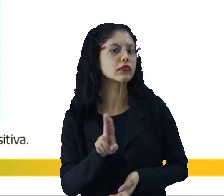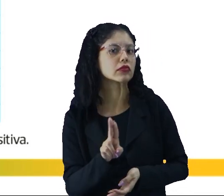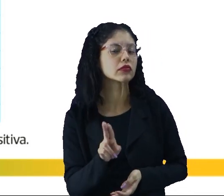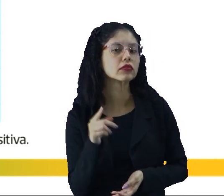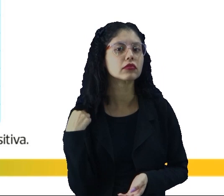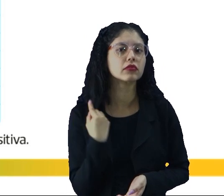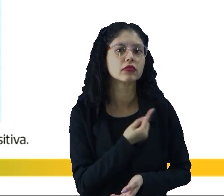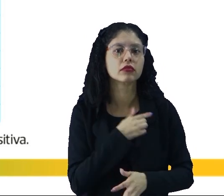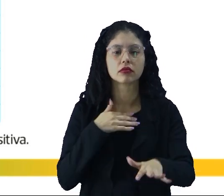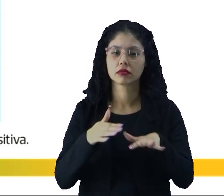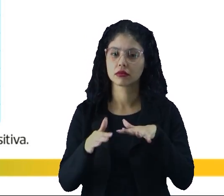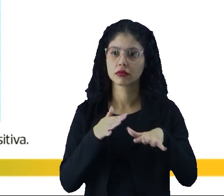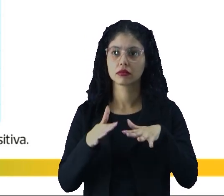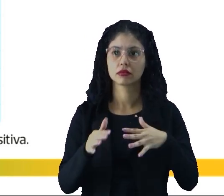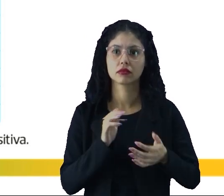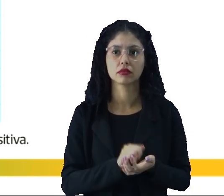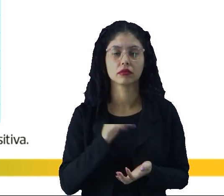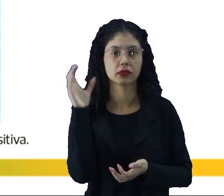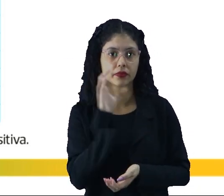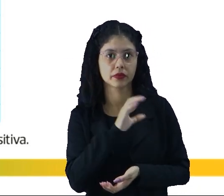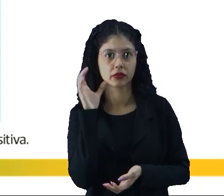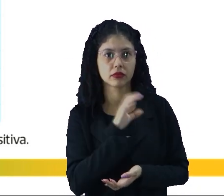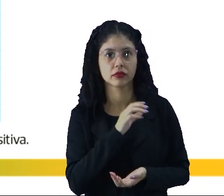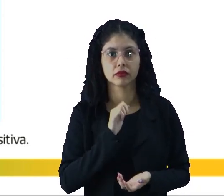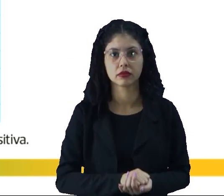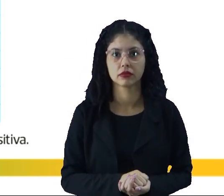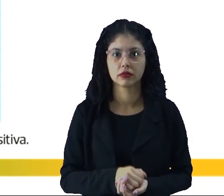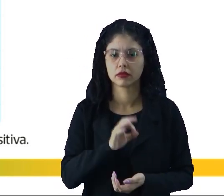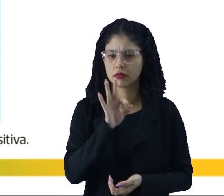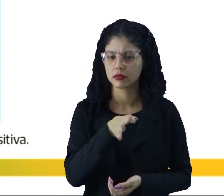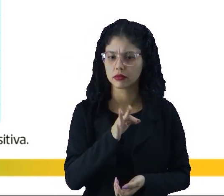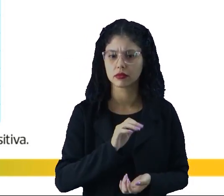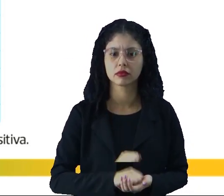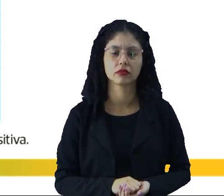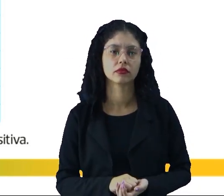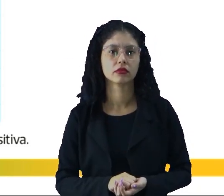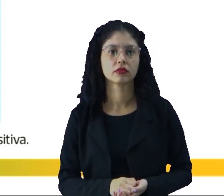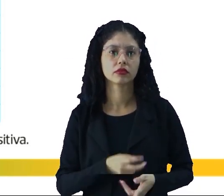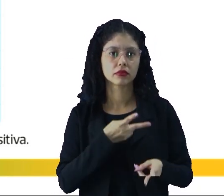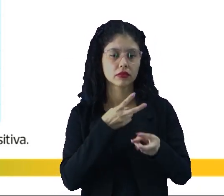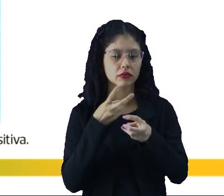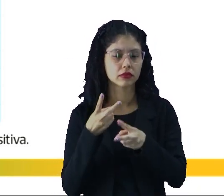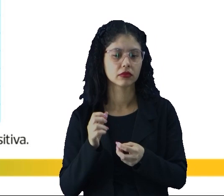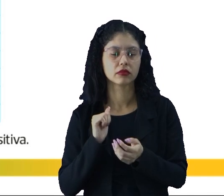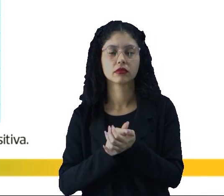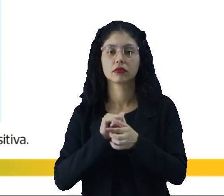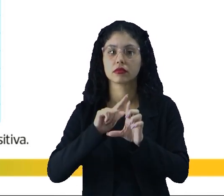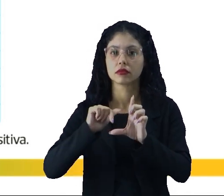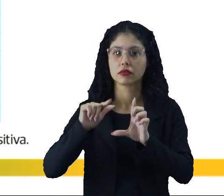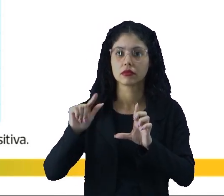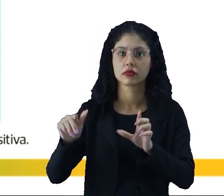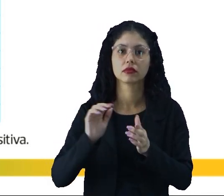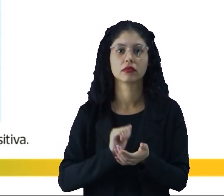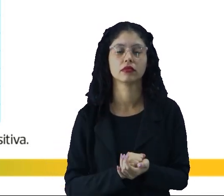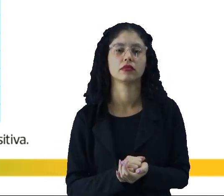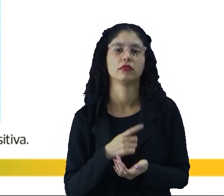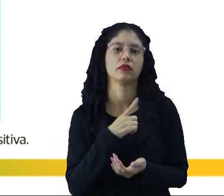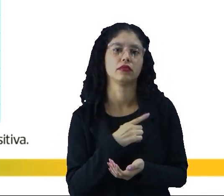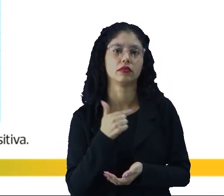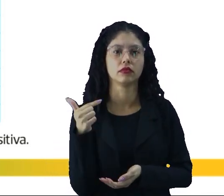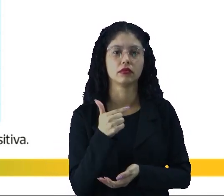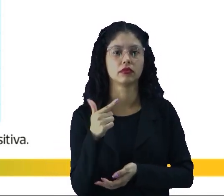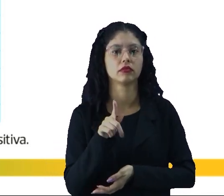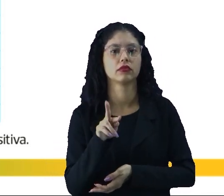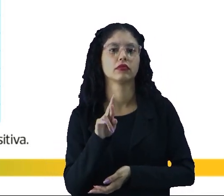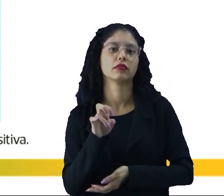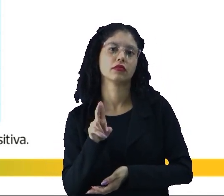movimento de movimento acelerado. Certo? Notem que também é o gráfico lá da função do segundo grau que a